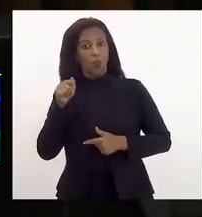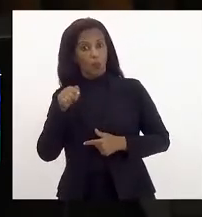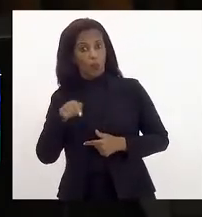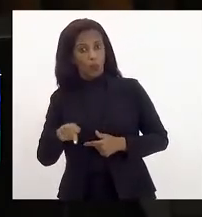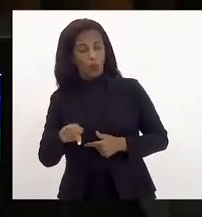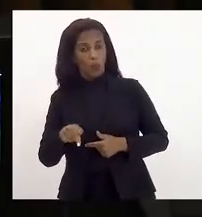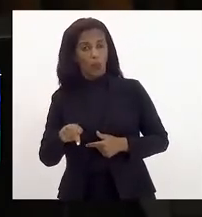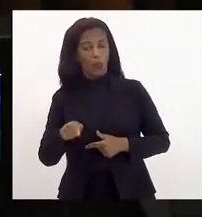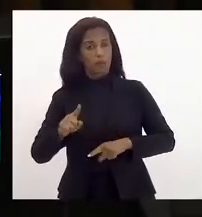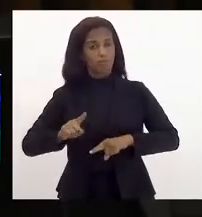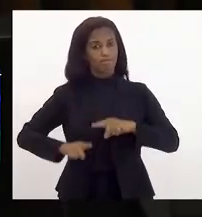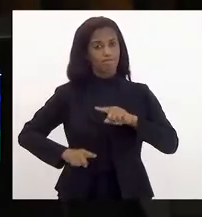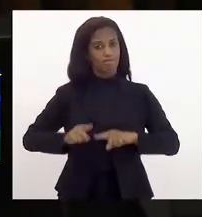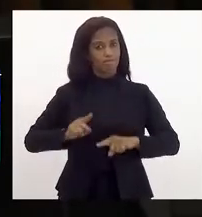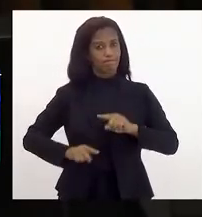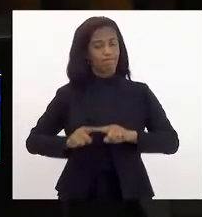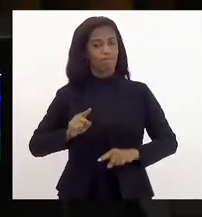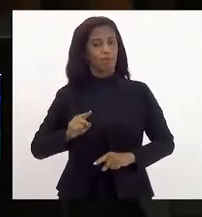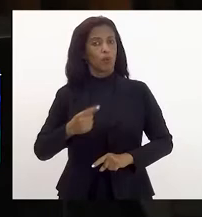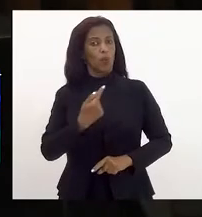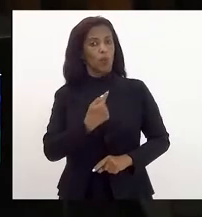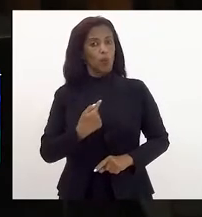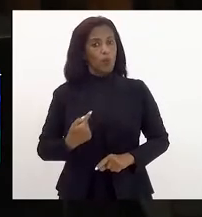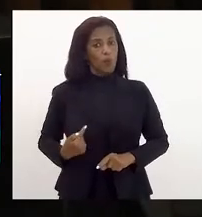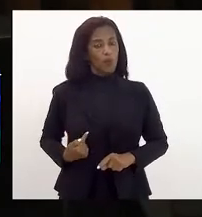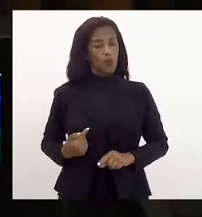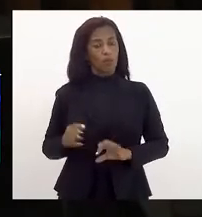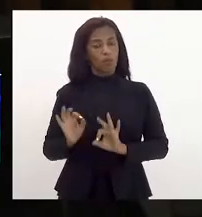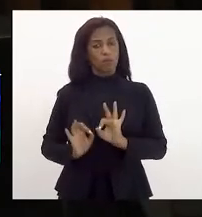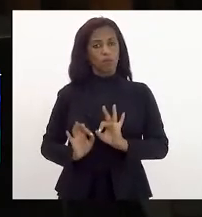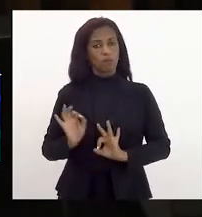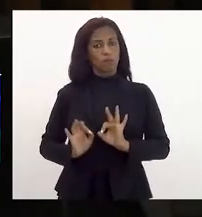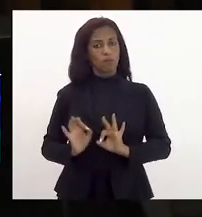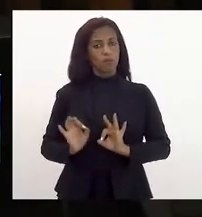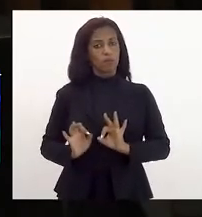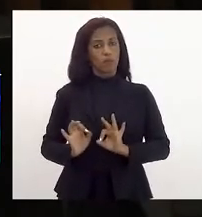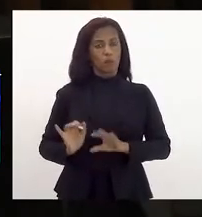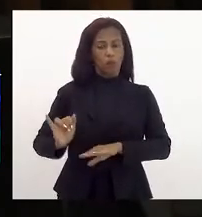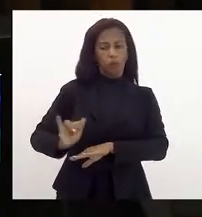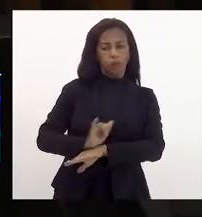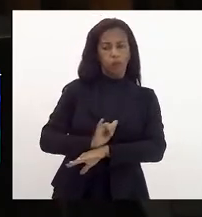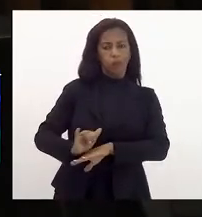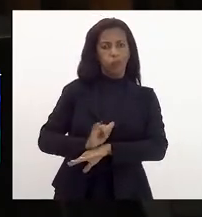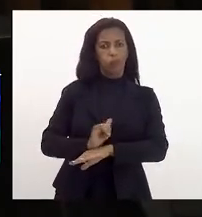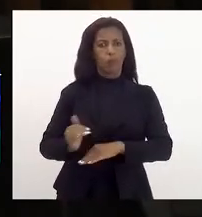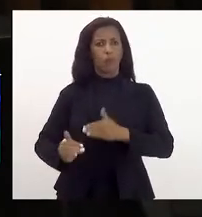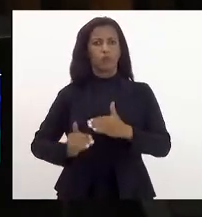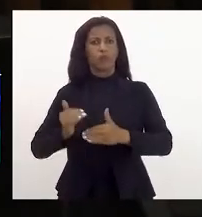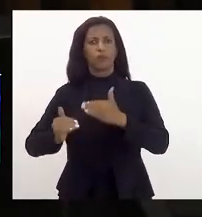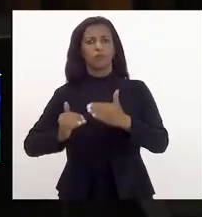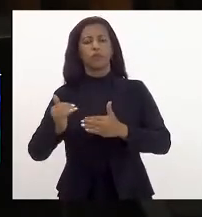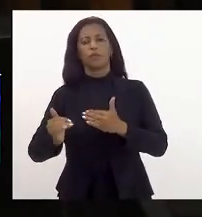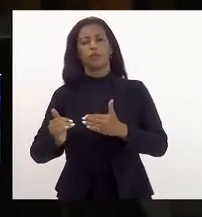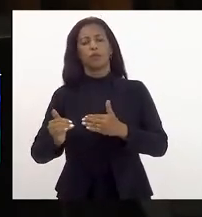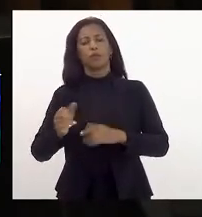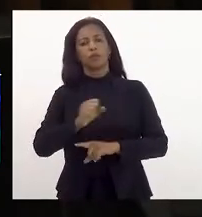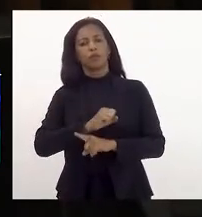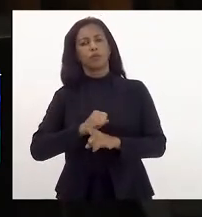o governo produzir um plano estratégico de desenvolvimento econômico e social